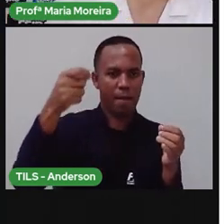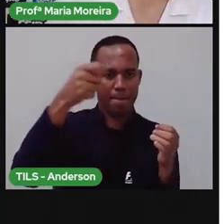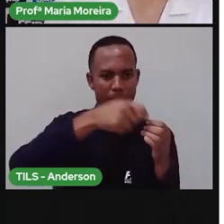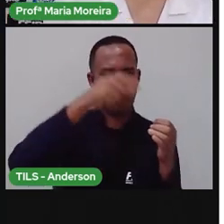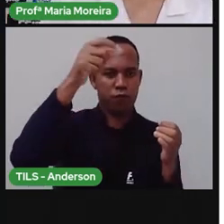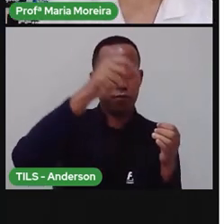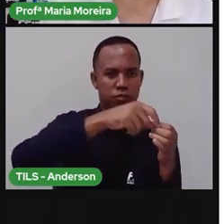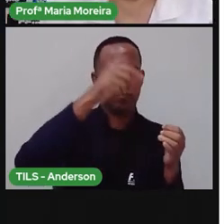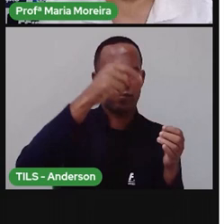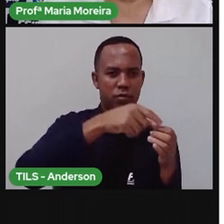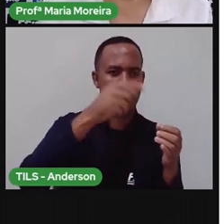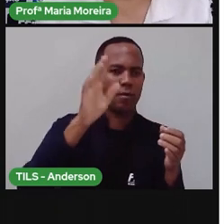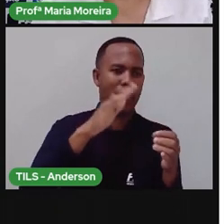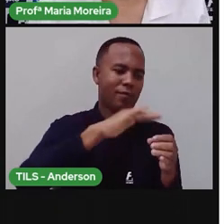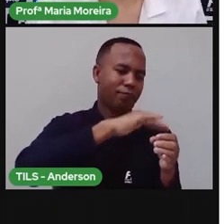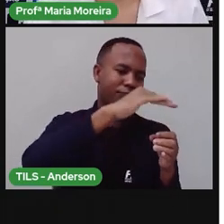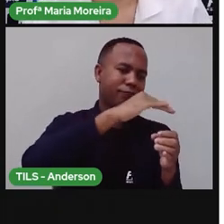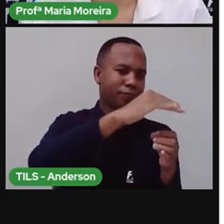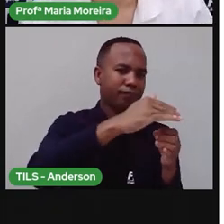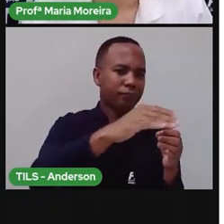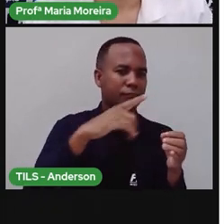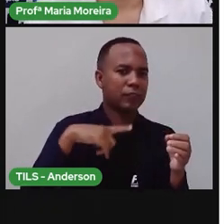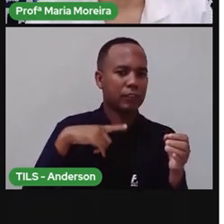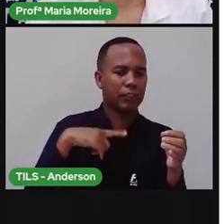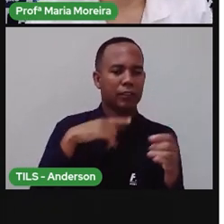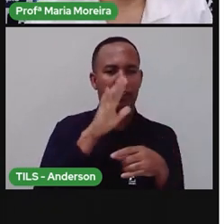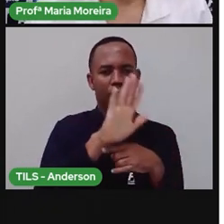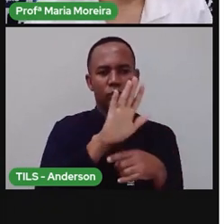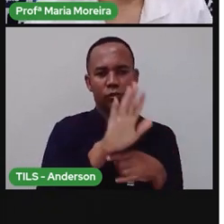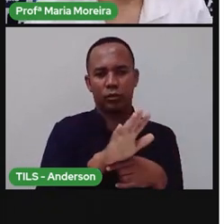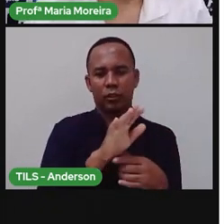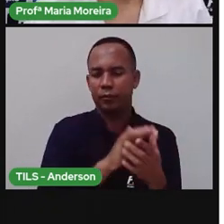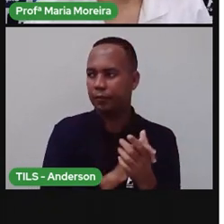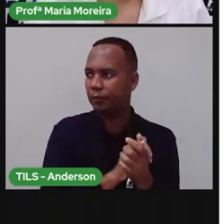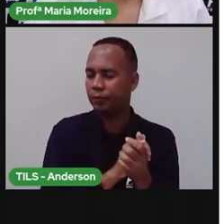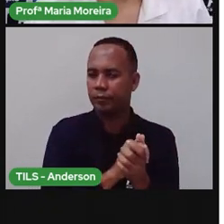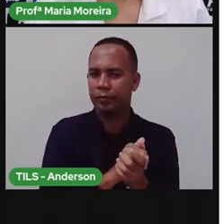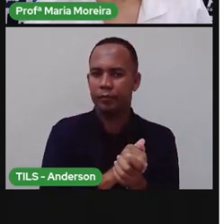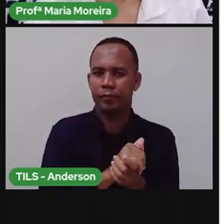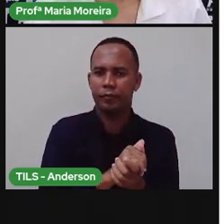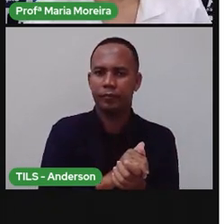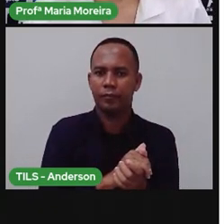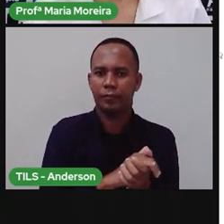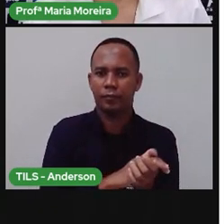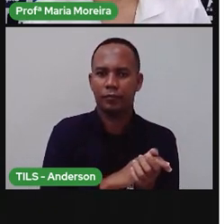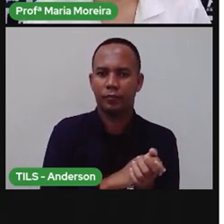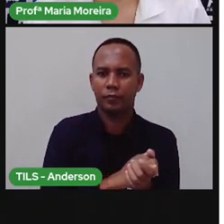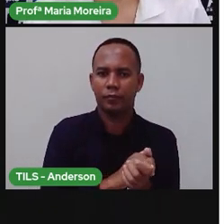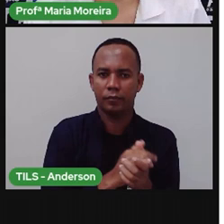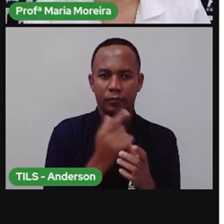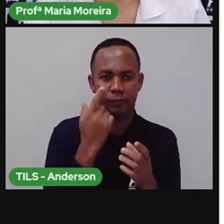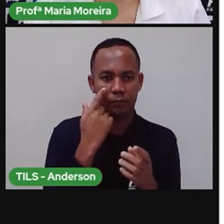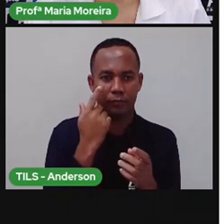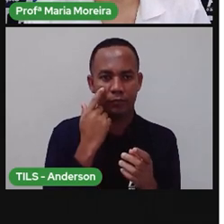a gente não quer isso, né? Chuva aqui só de água, né? Vamos lá. Tem até uma musiquinha, Anderson.